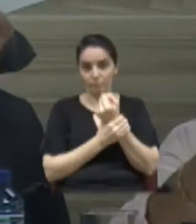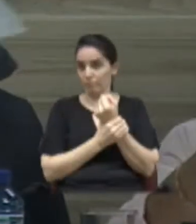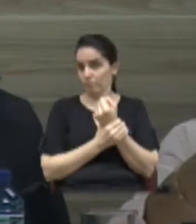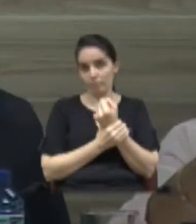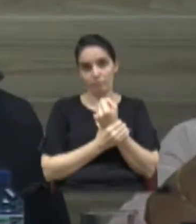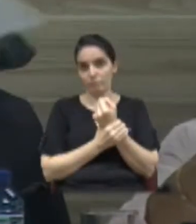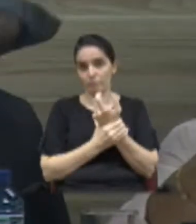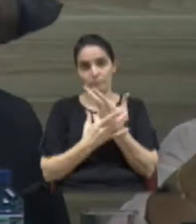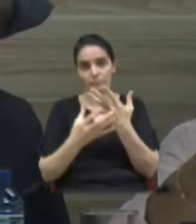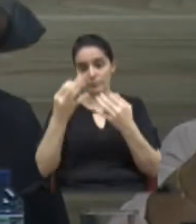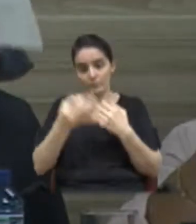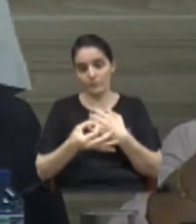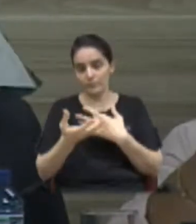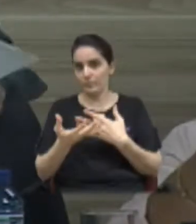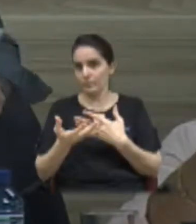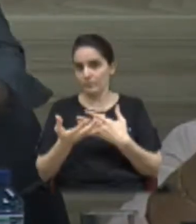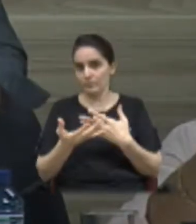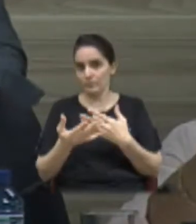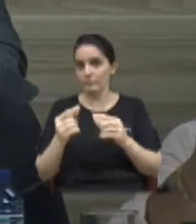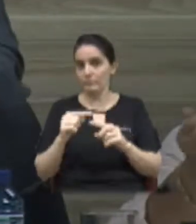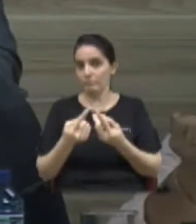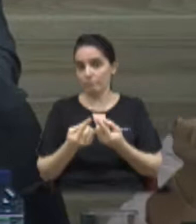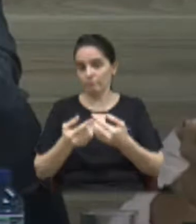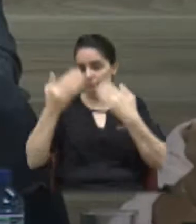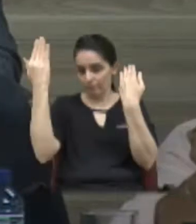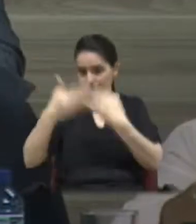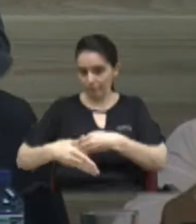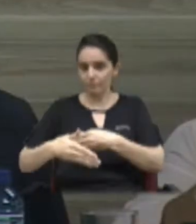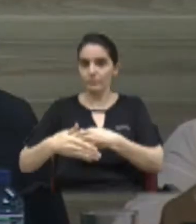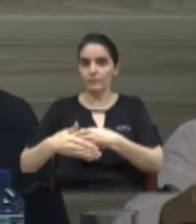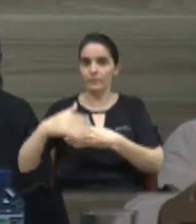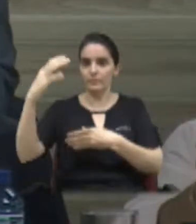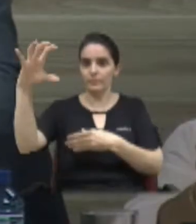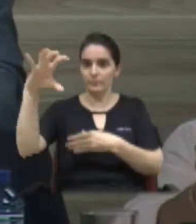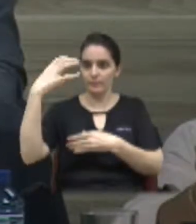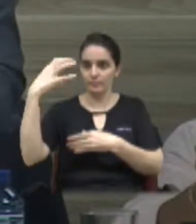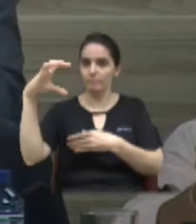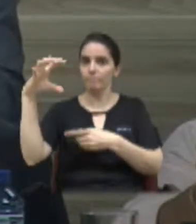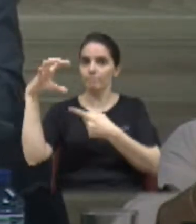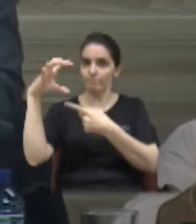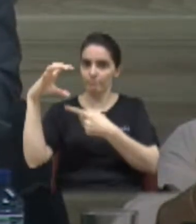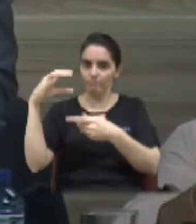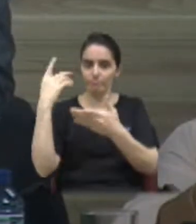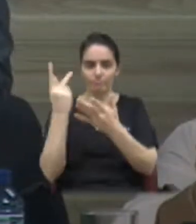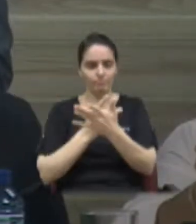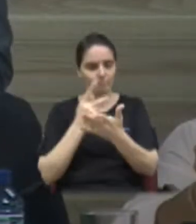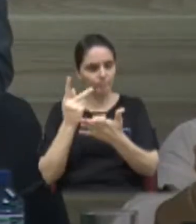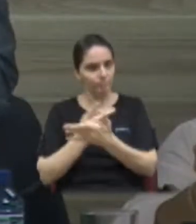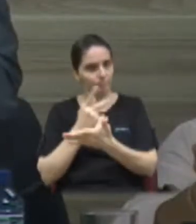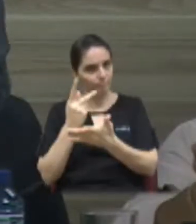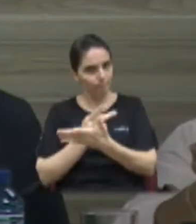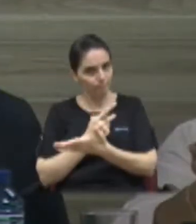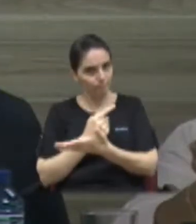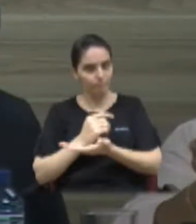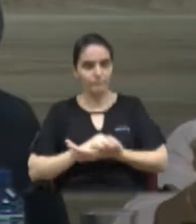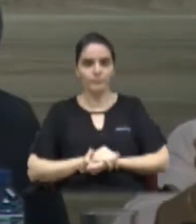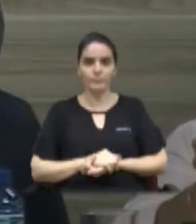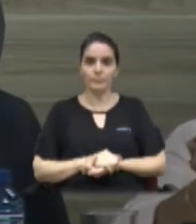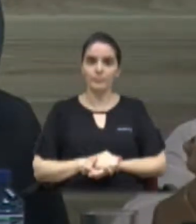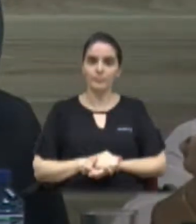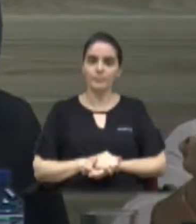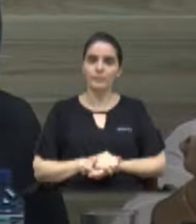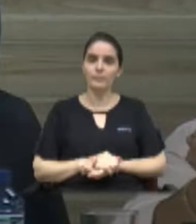tom para todos os vereadores, tanto que se comprovou agora na Luiz Pântano, mas, infelizmente, a gente não consegue ter